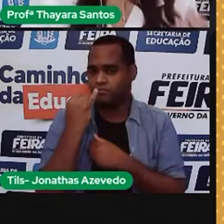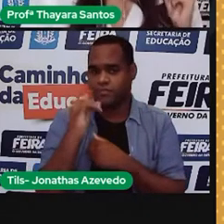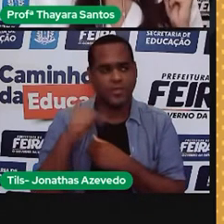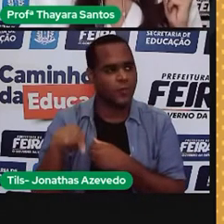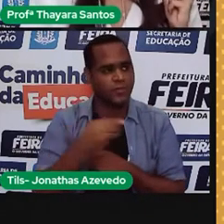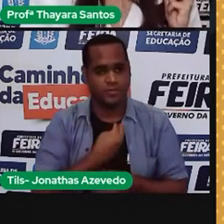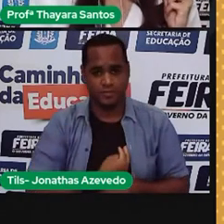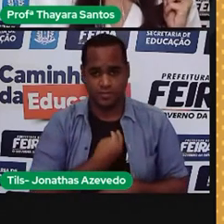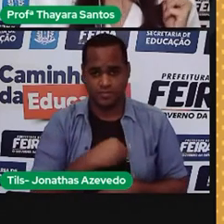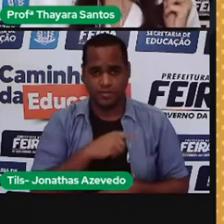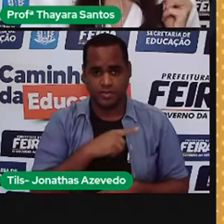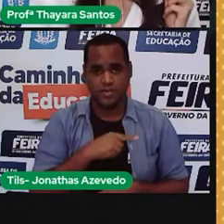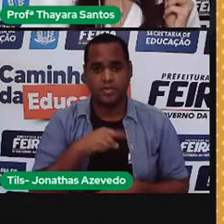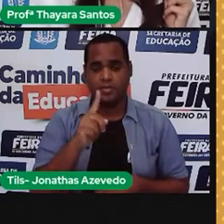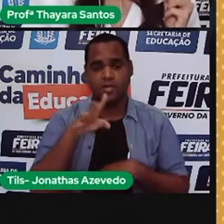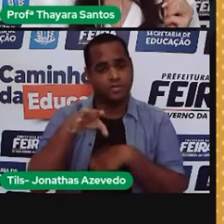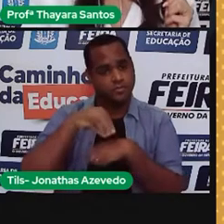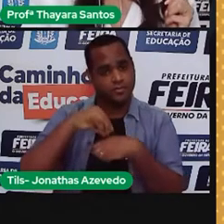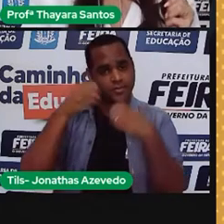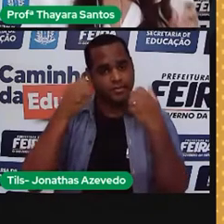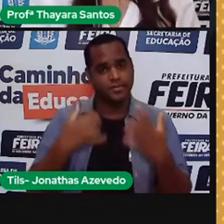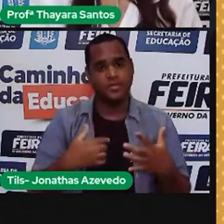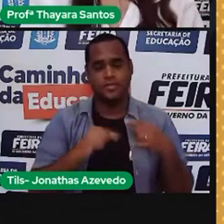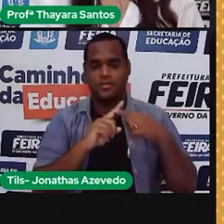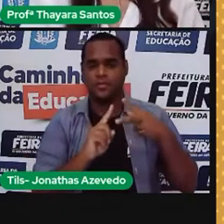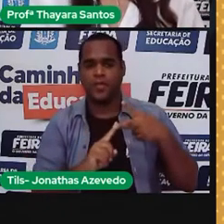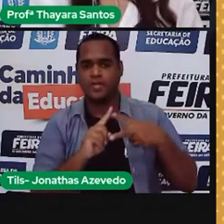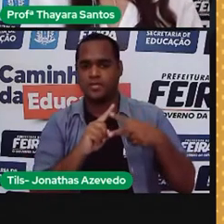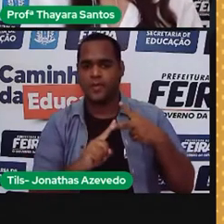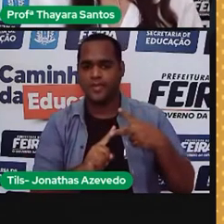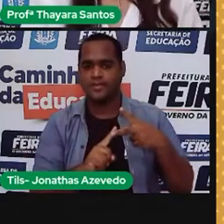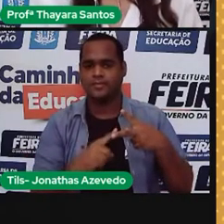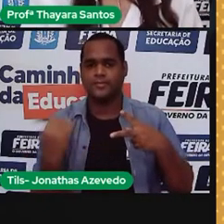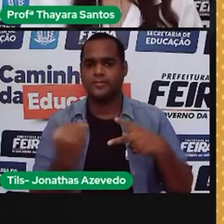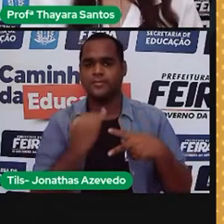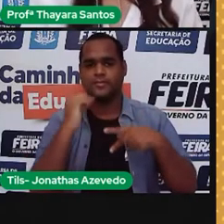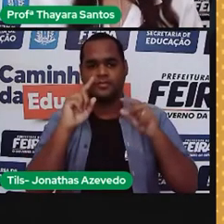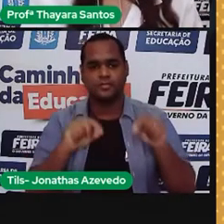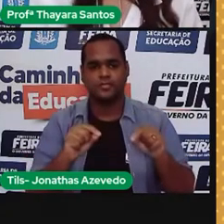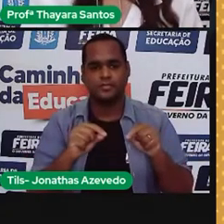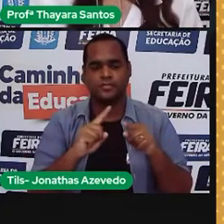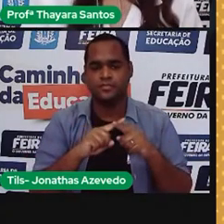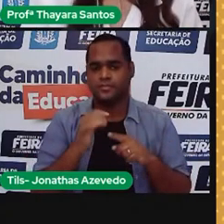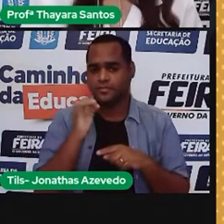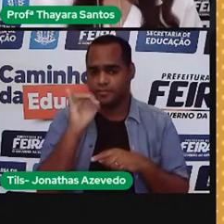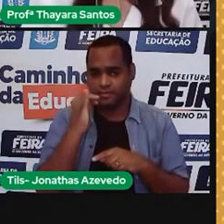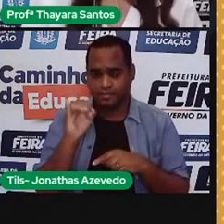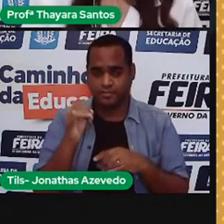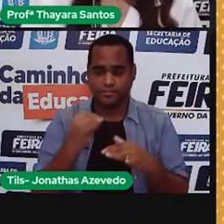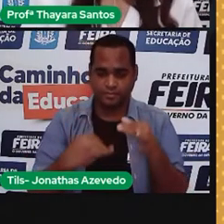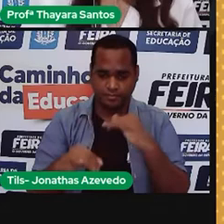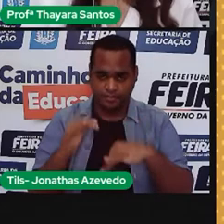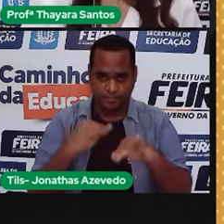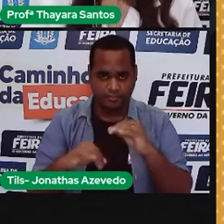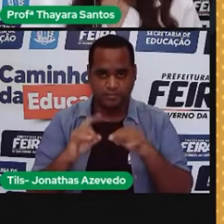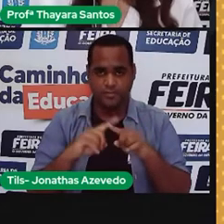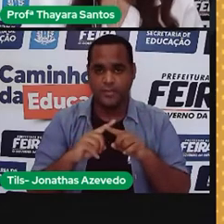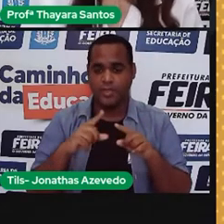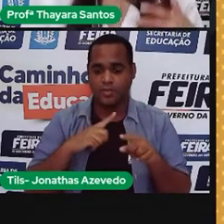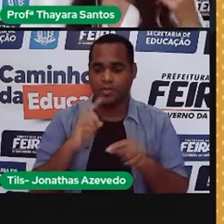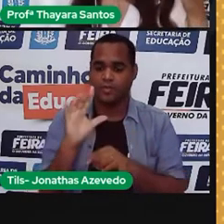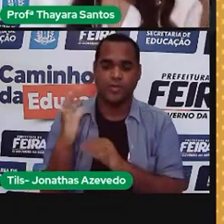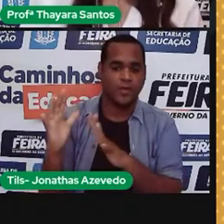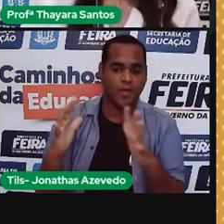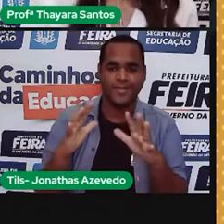existem. Aqui eu trouxe dois exemplos para vocês. Tem energia química que é gerada no processo de fotossíntese.